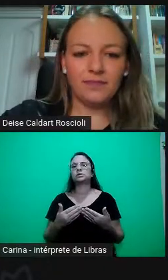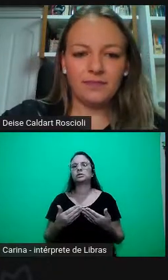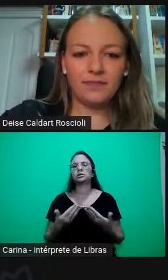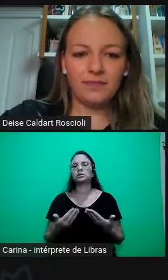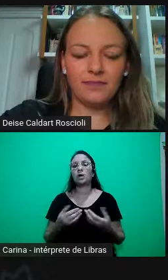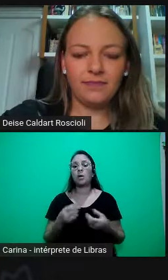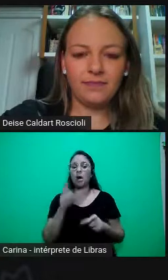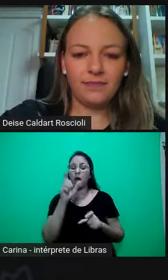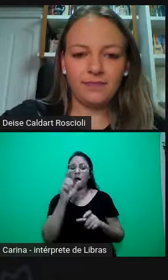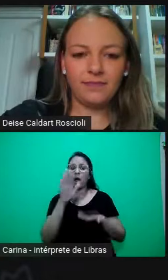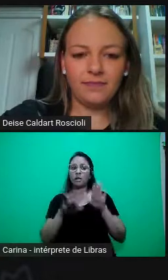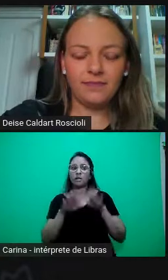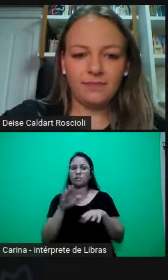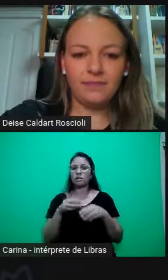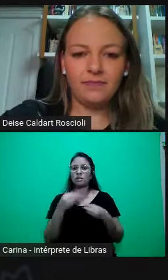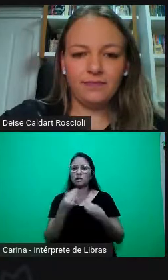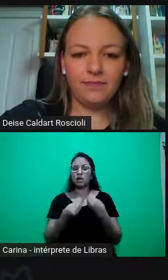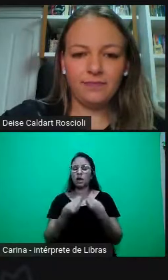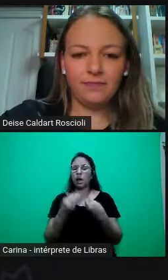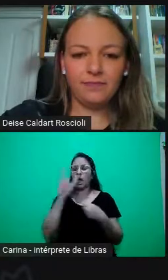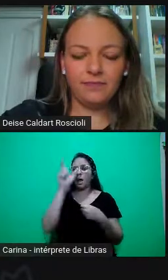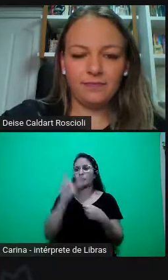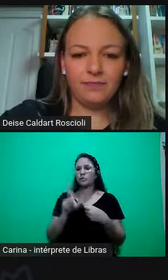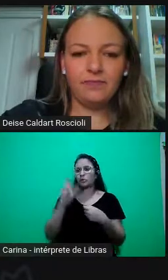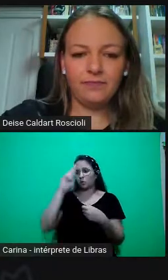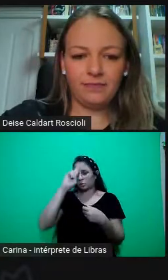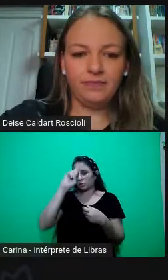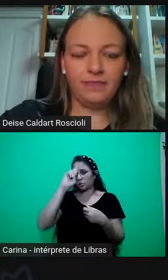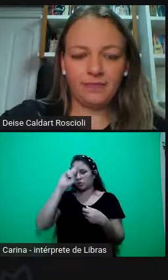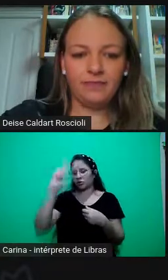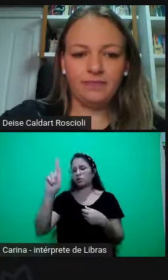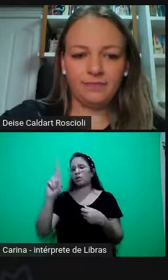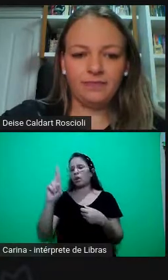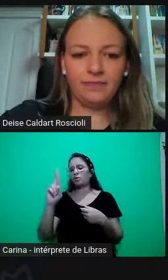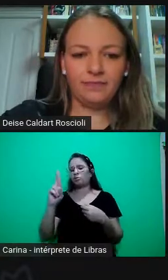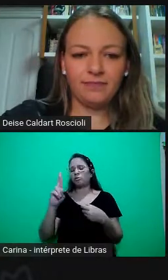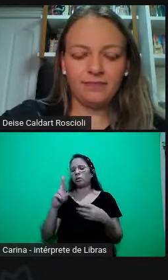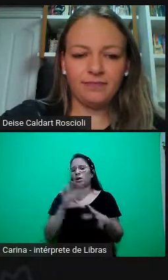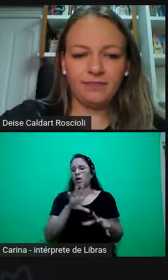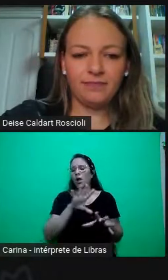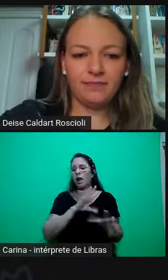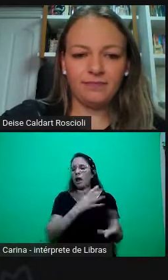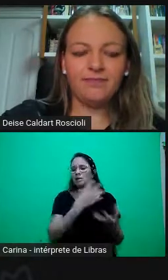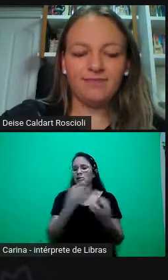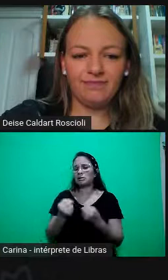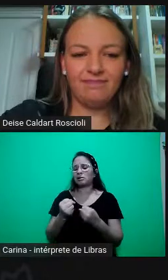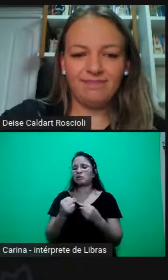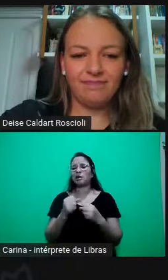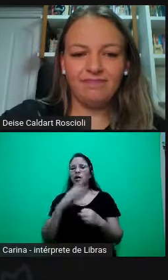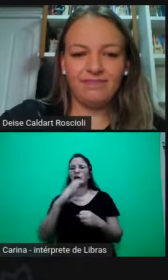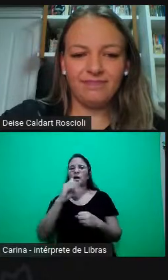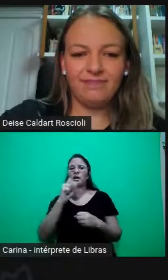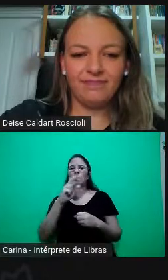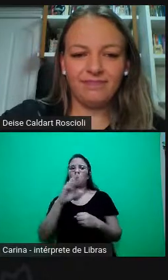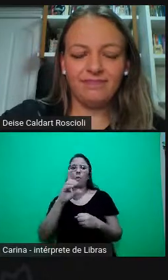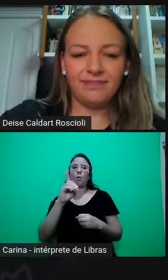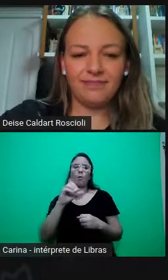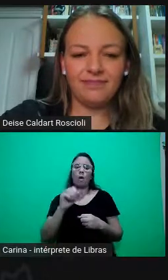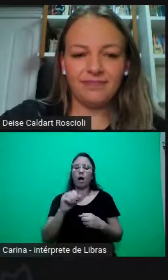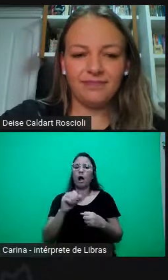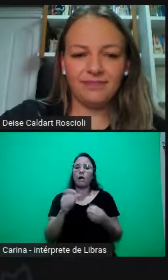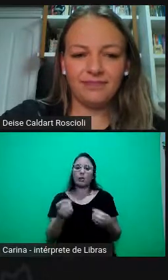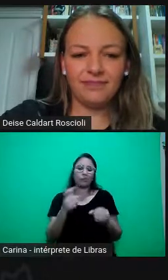assumisse a direção do seu setor, se ela é mulher, então você é mulher também. Bom, aí volta, né, nem sempre a presença